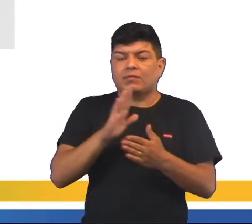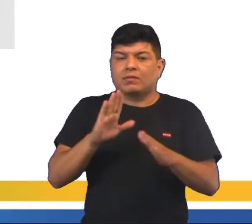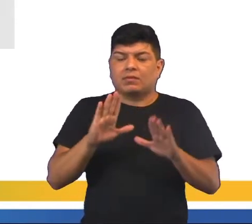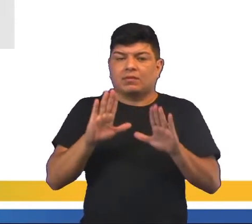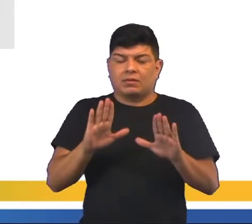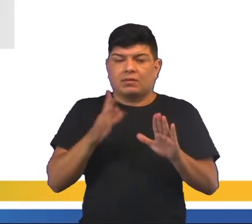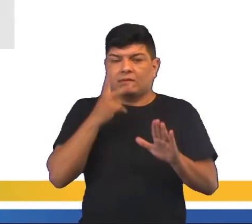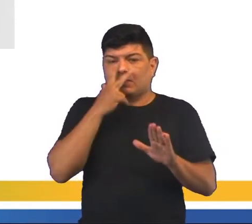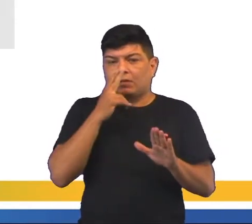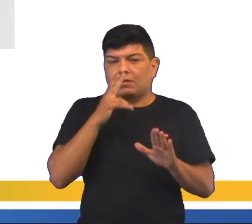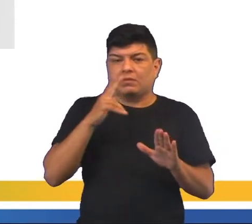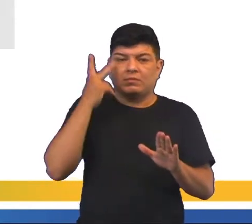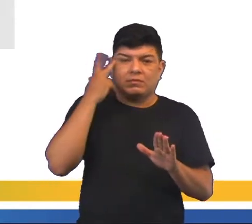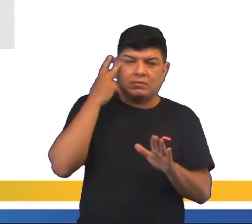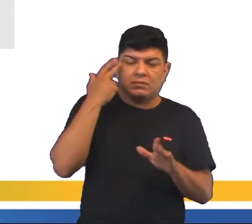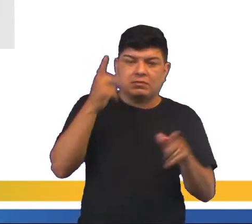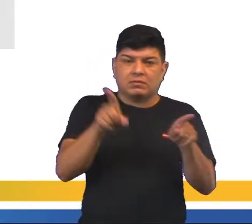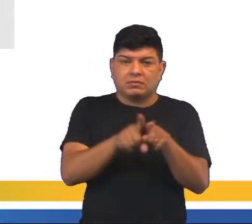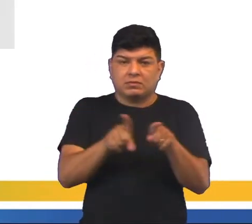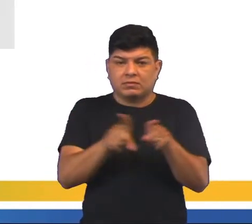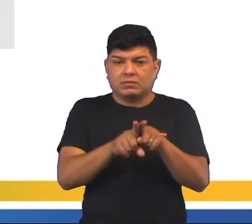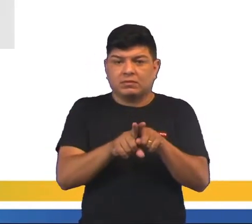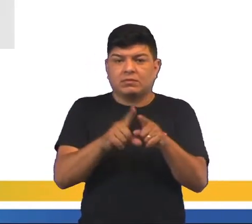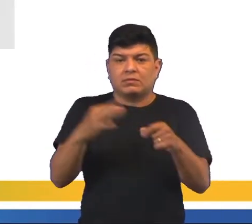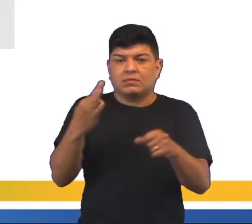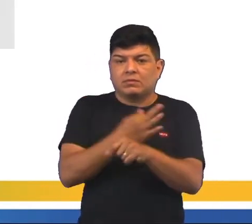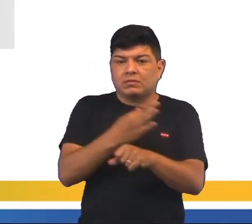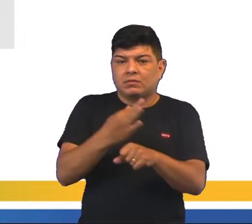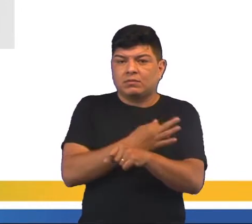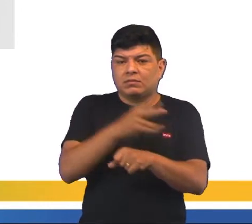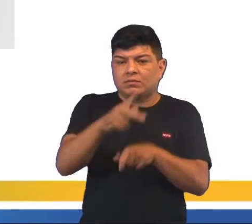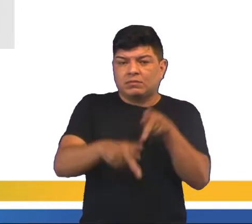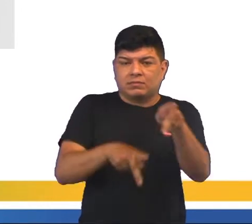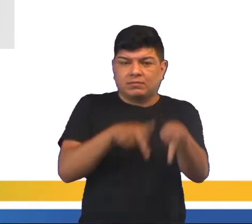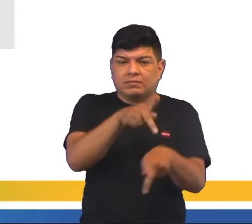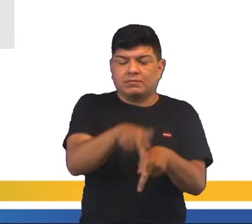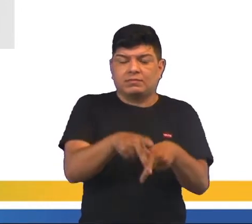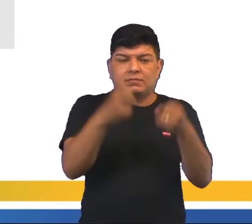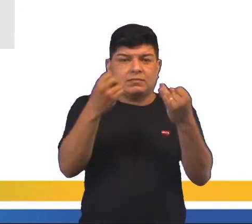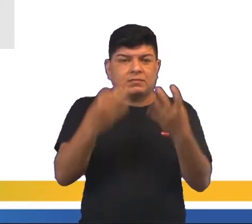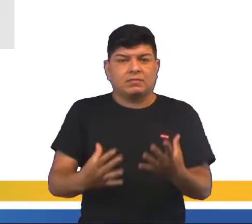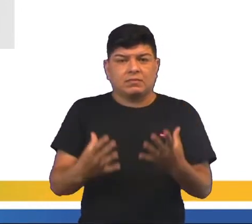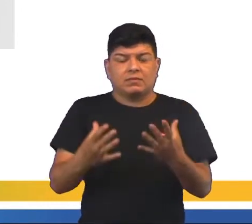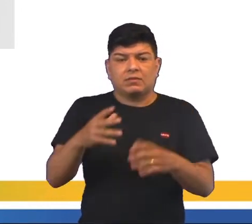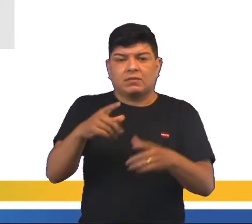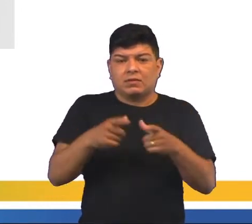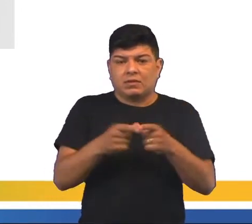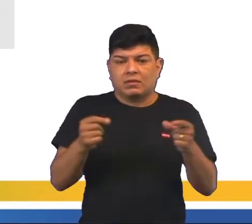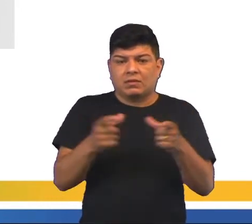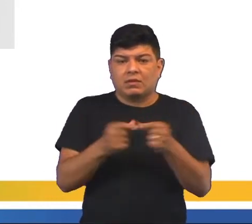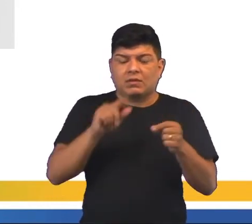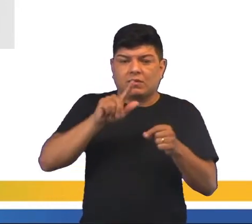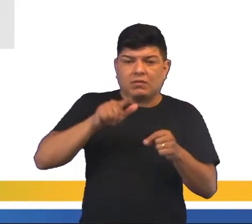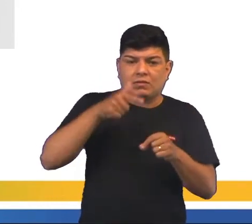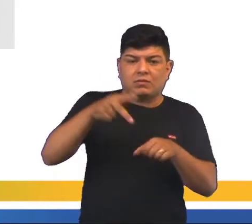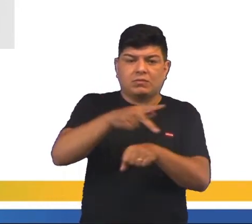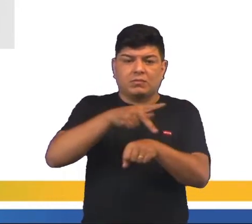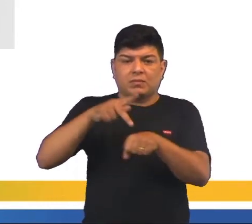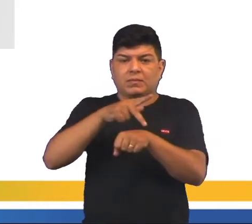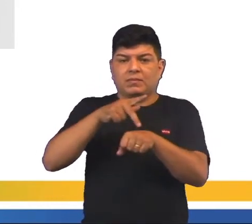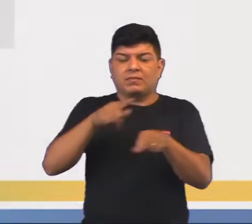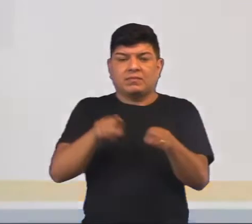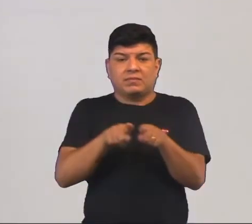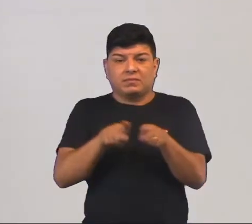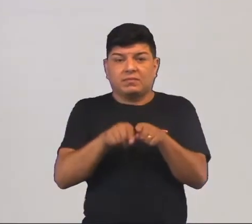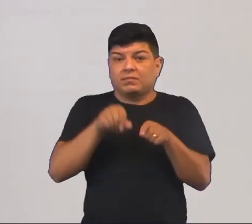insuficiência de recursos naturais para suprir as necessidades da população, como disse agora o caso do Japão e muitos outros países.